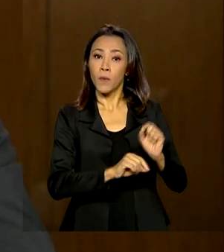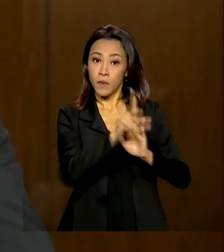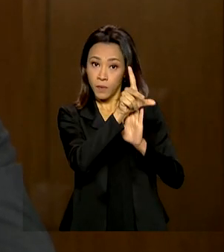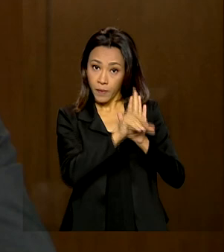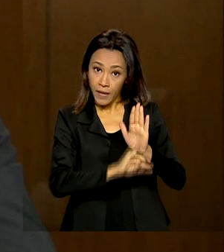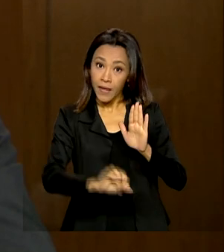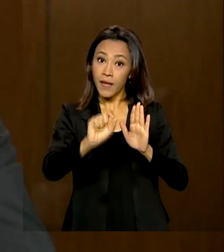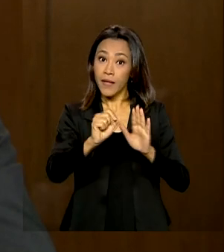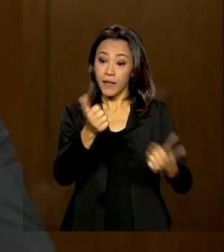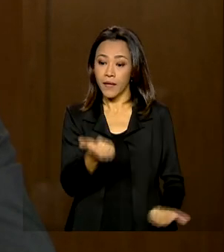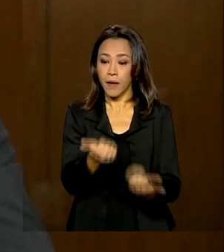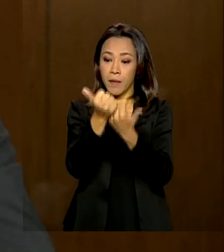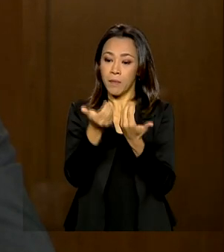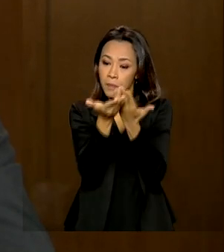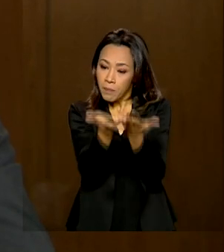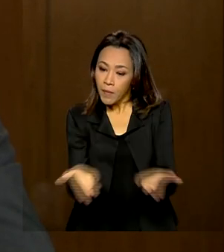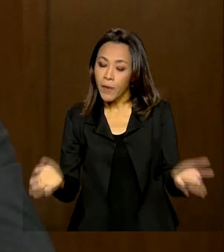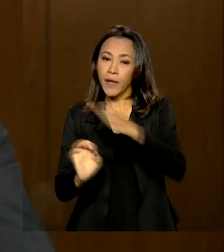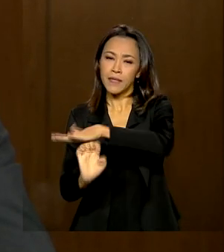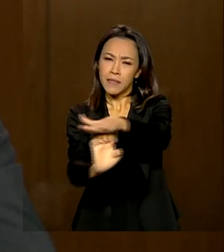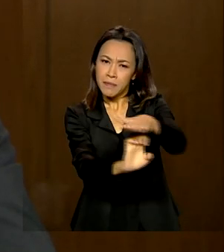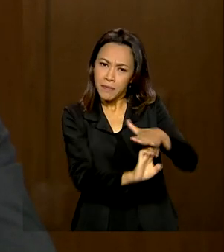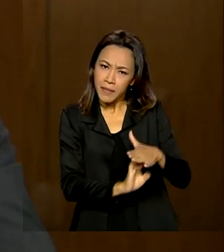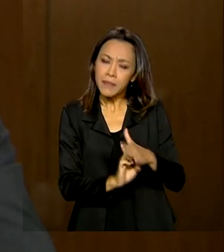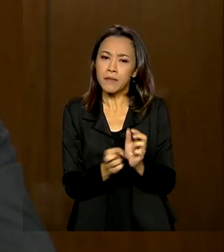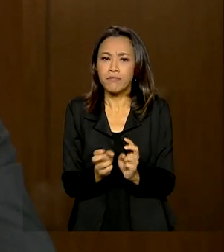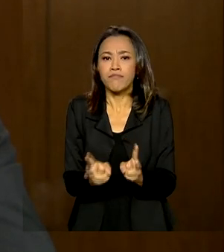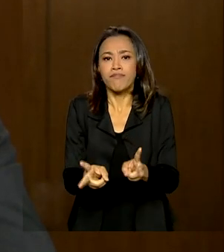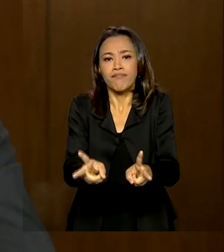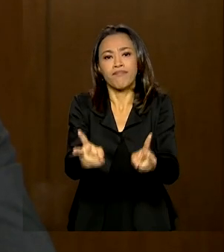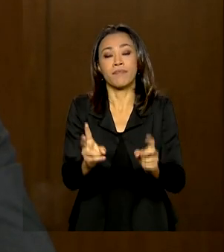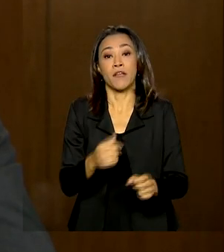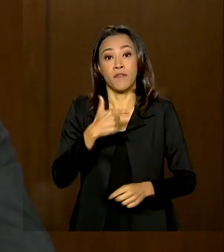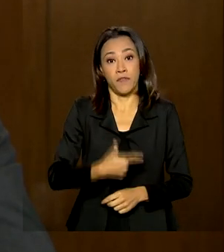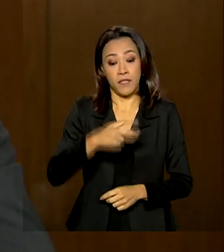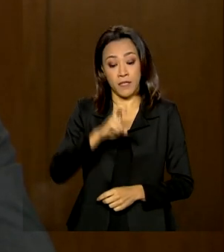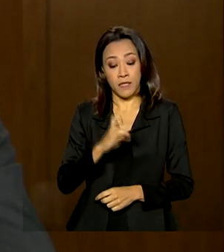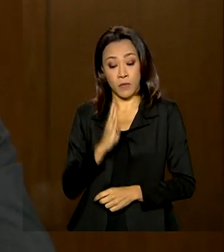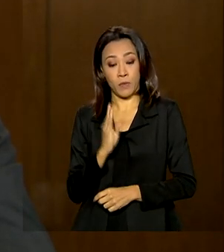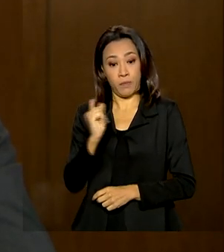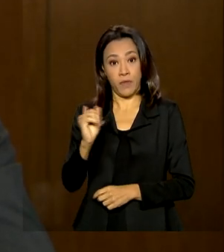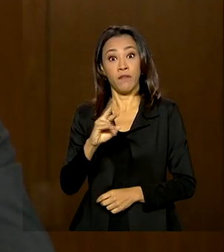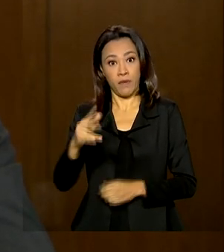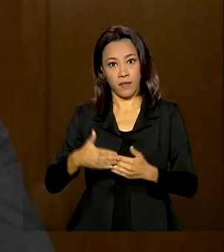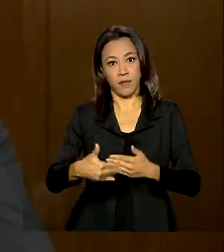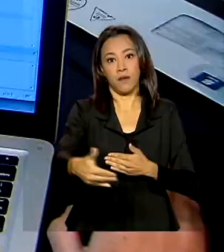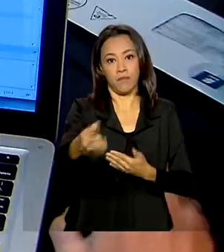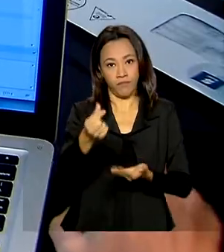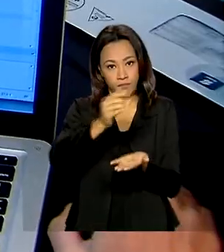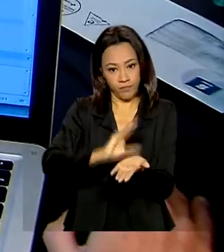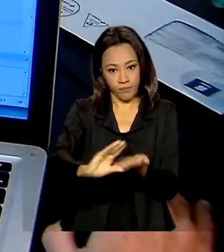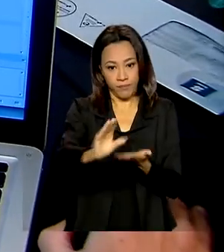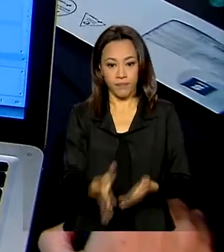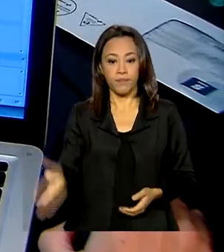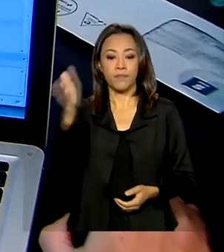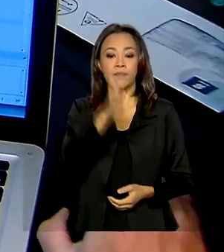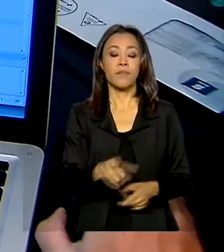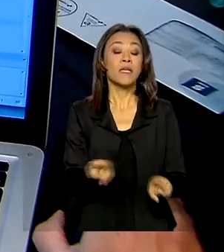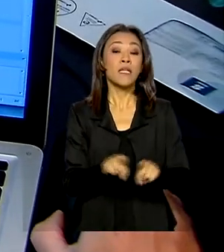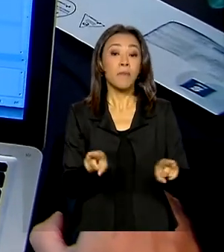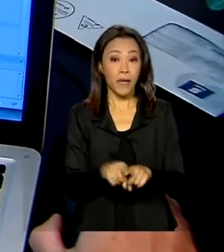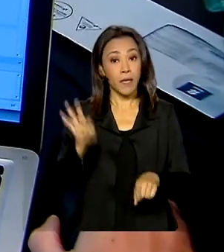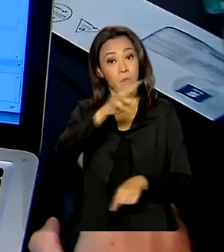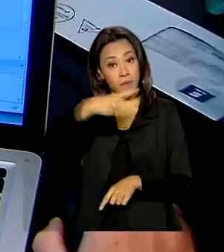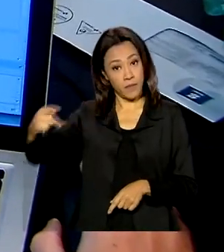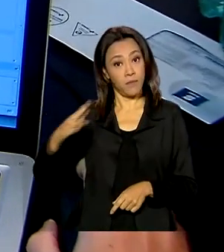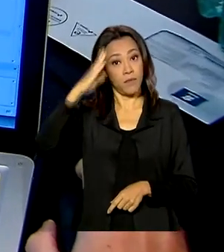crédito a micro e pequenas empresas permanente. 25 bilhões vão ser liberados. E o presidente sancionou também